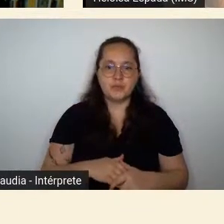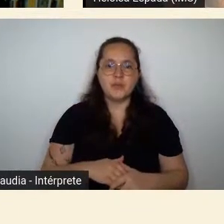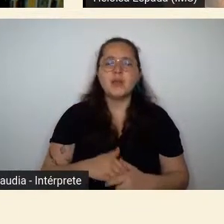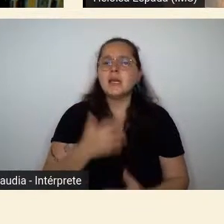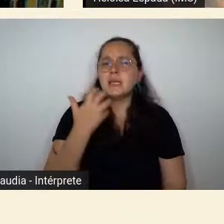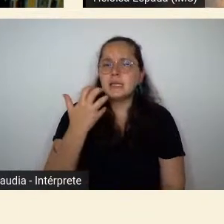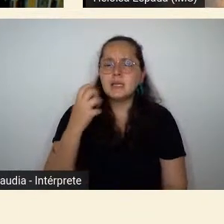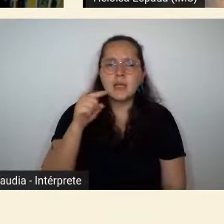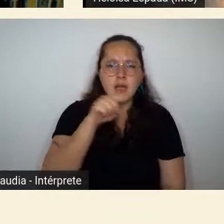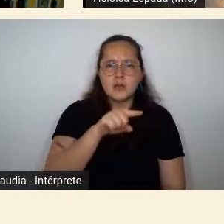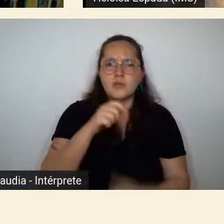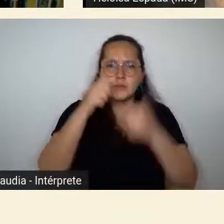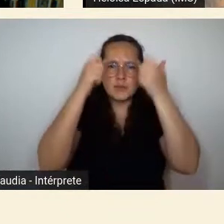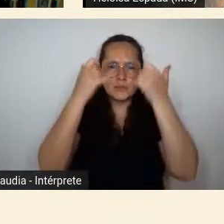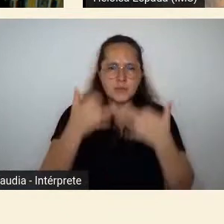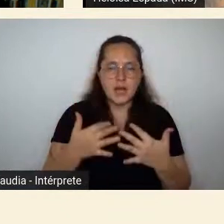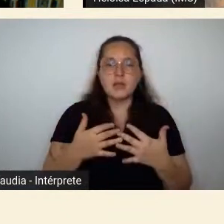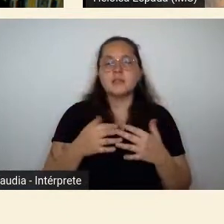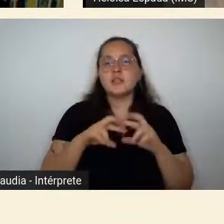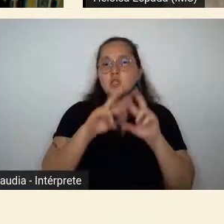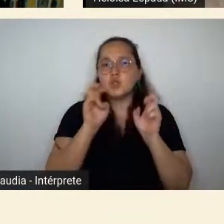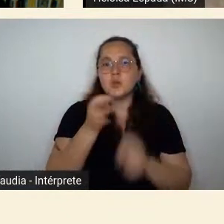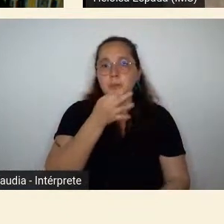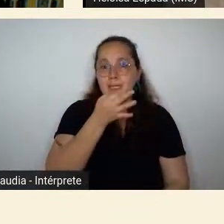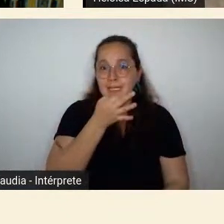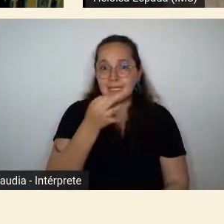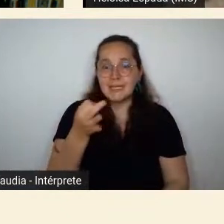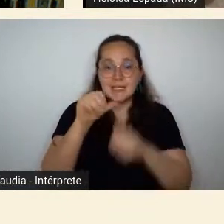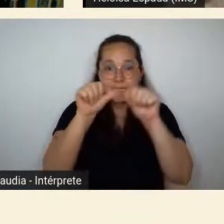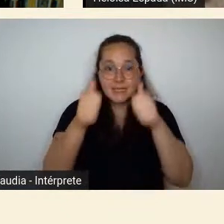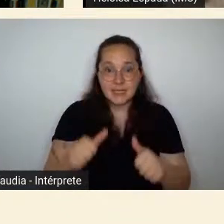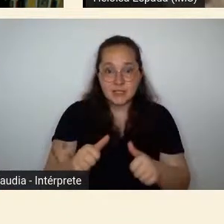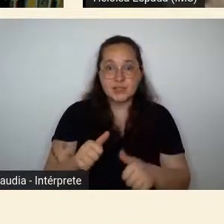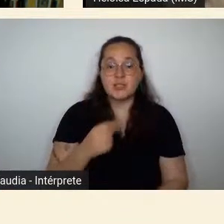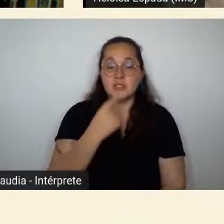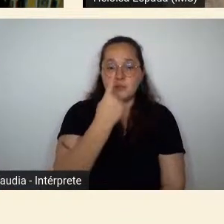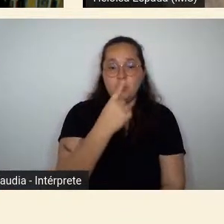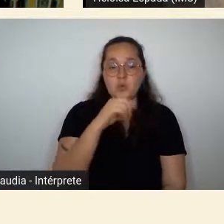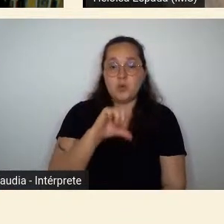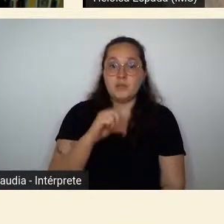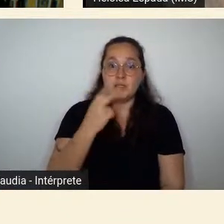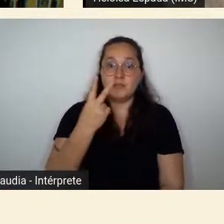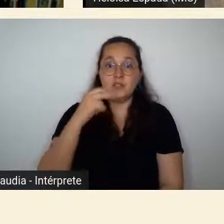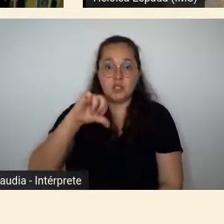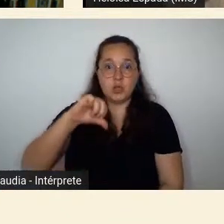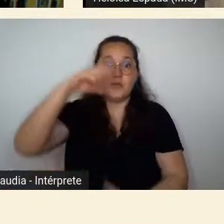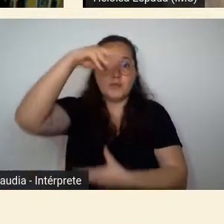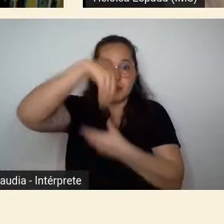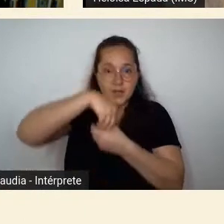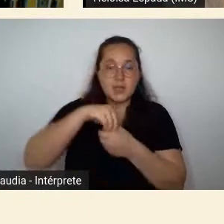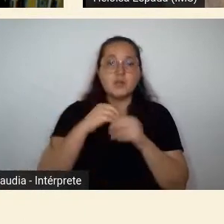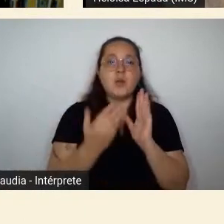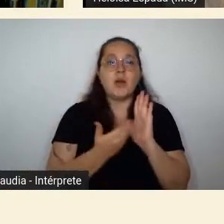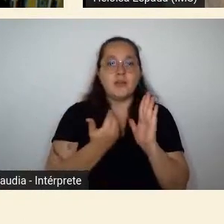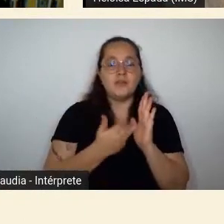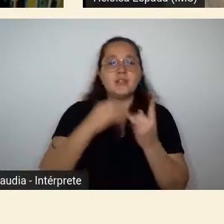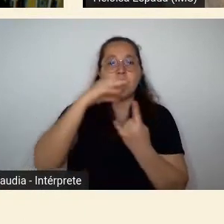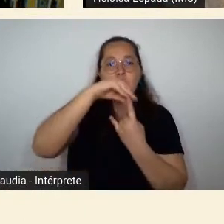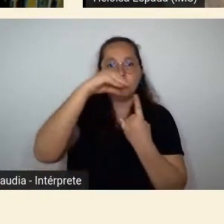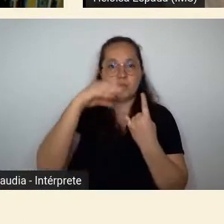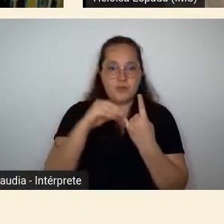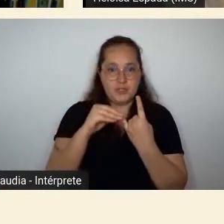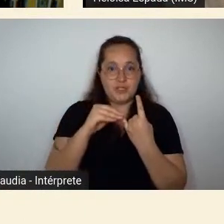ouvir sobre as críticas que aparecem em 1929 já na revista de antropofagia a semana de